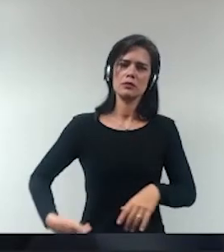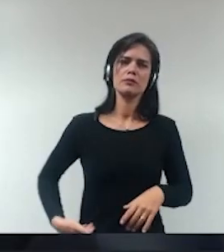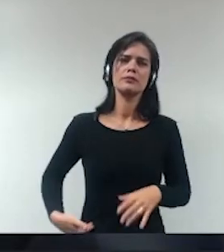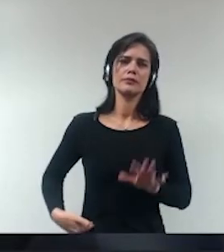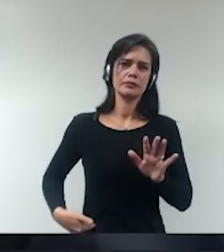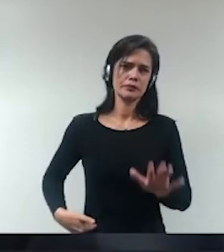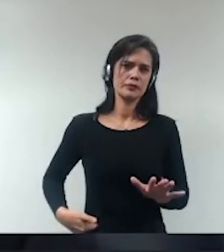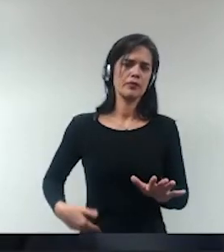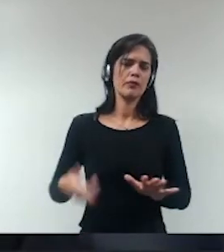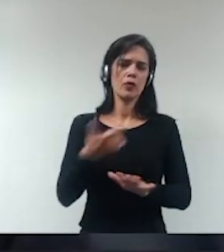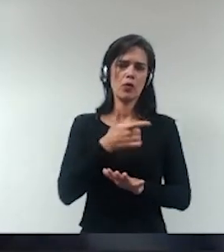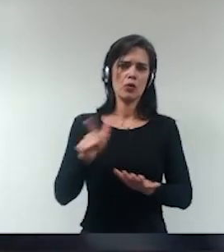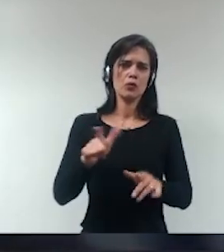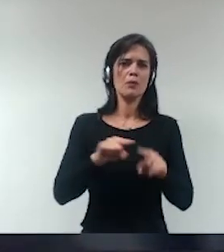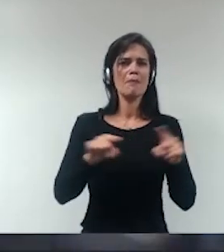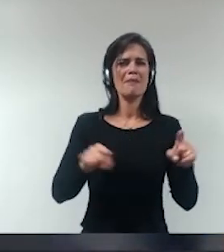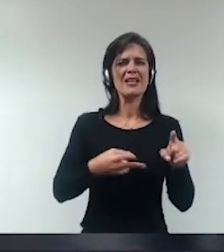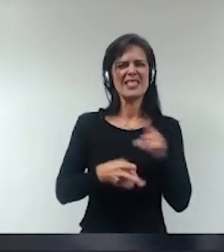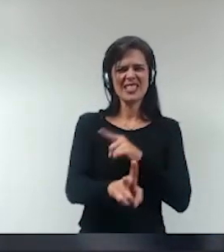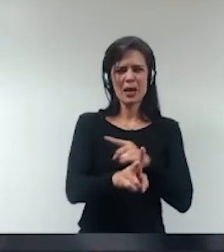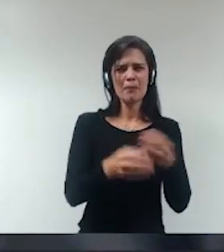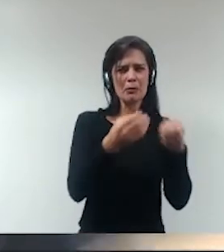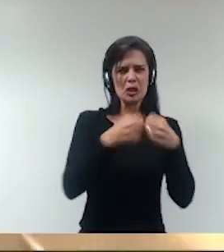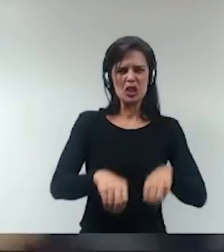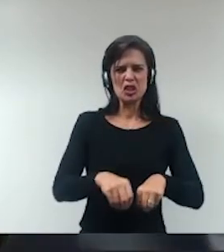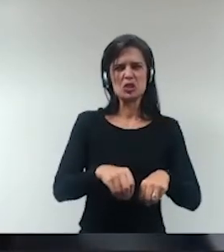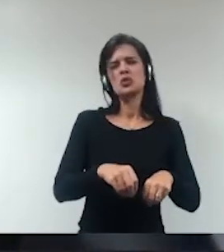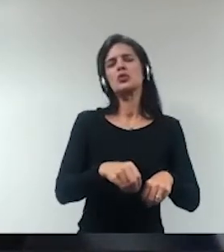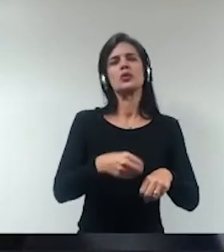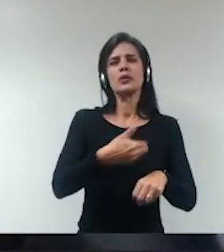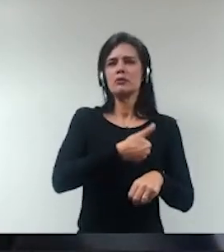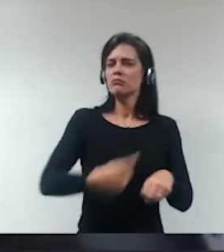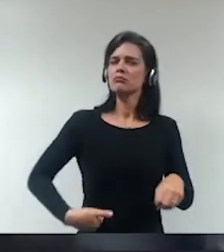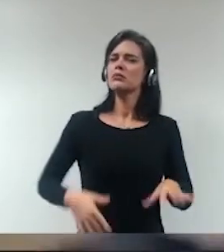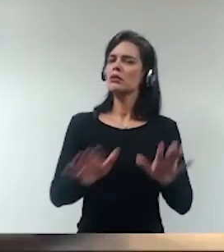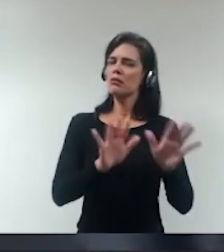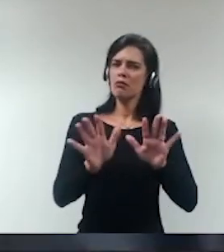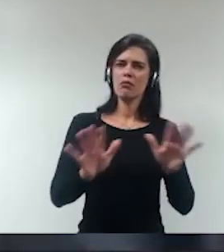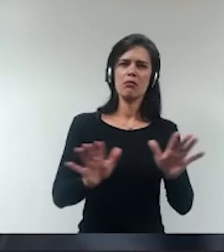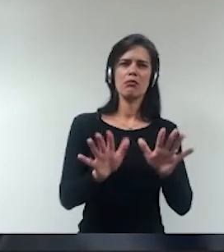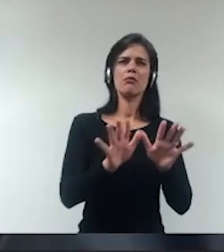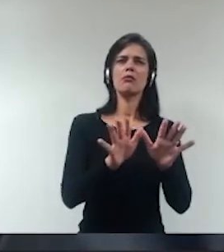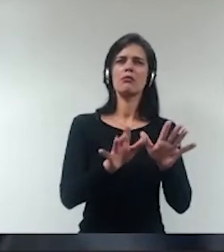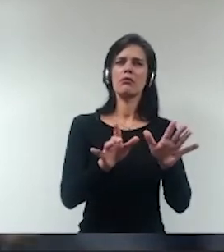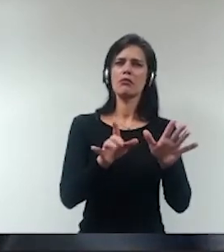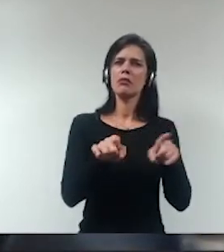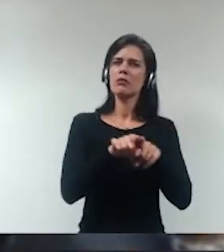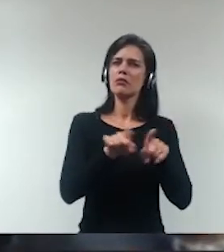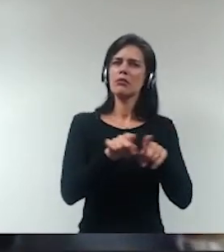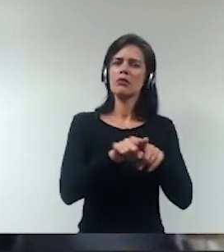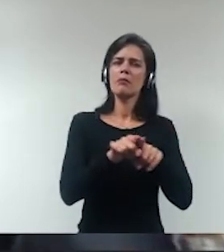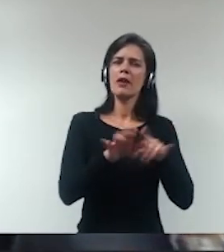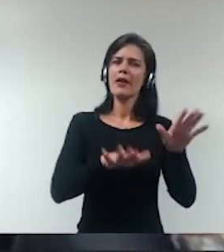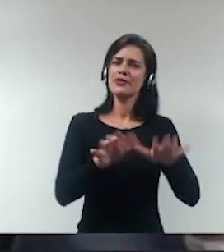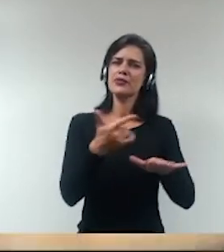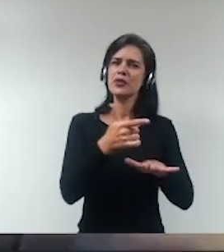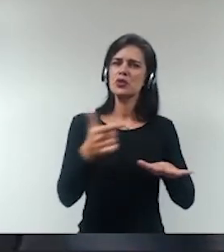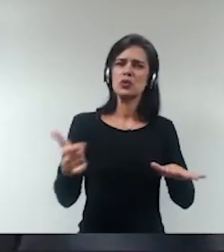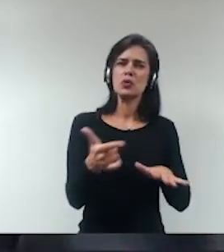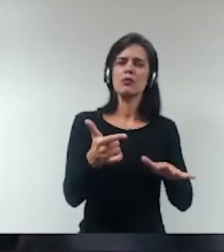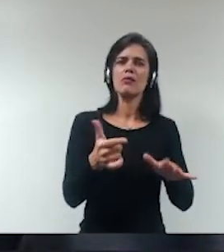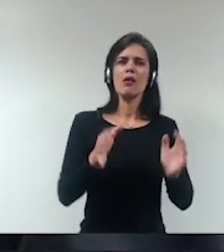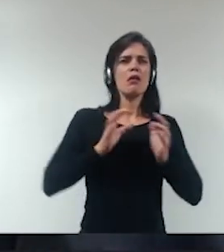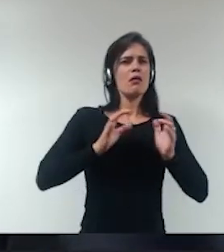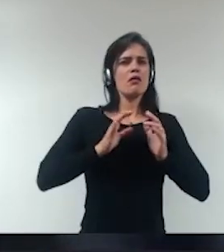implicar em dano ao erário ou muito menos enriquecimento sem causa